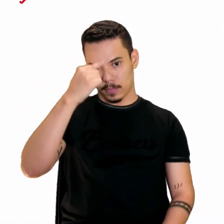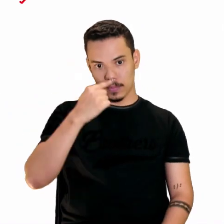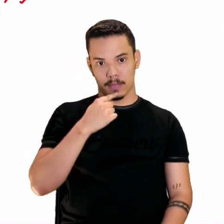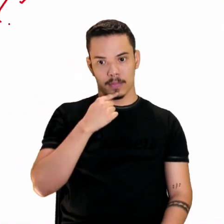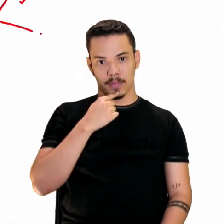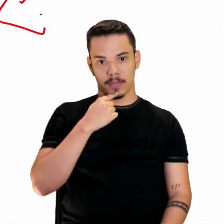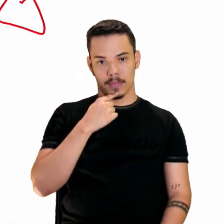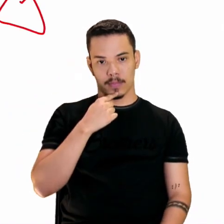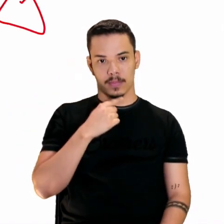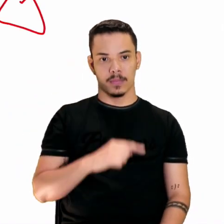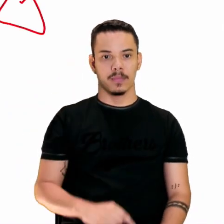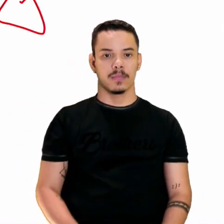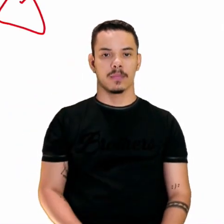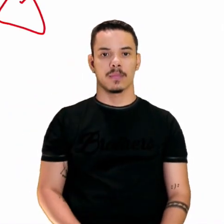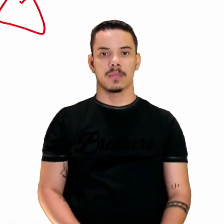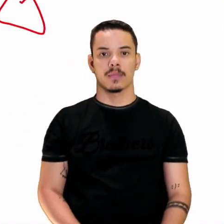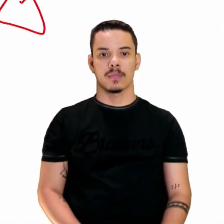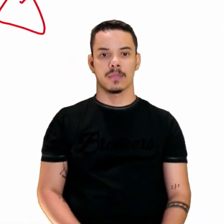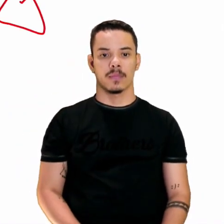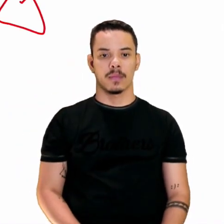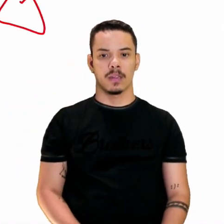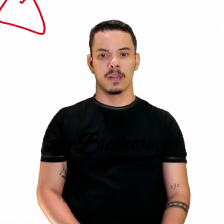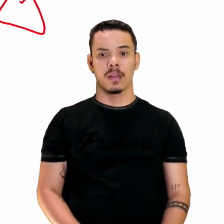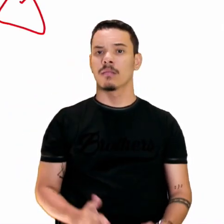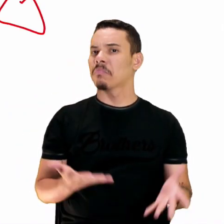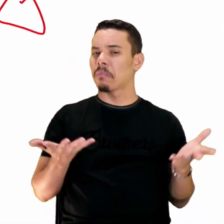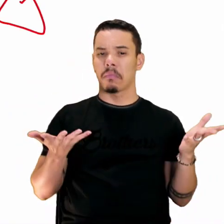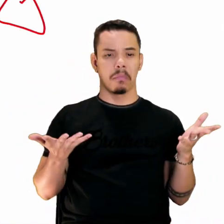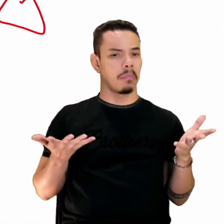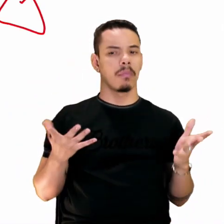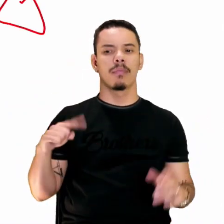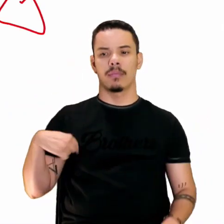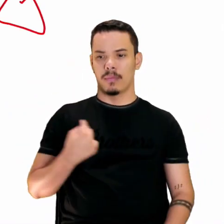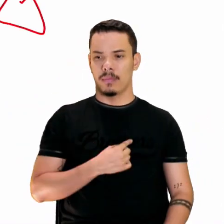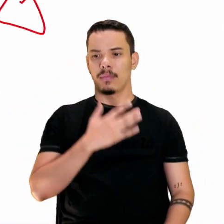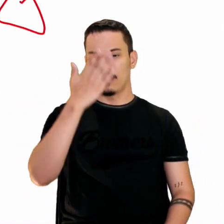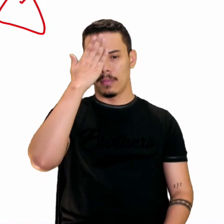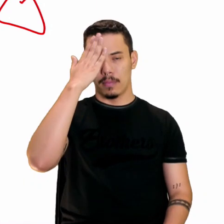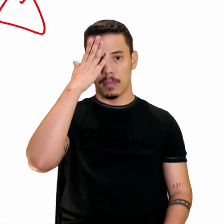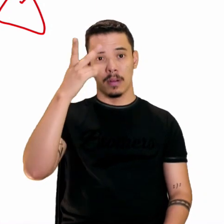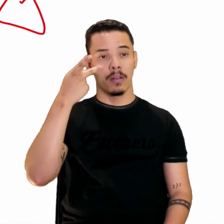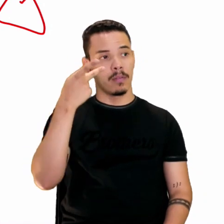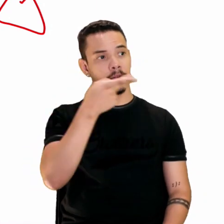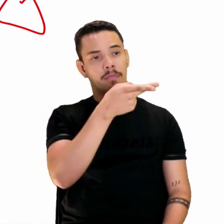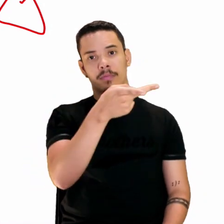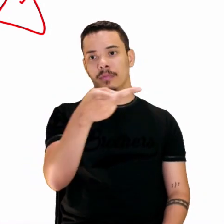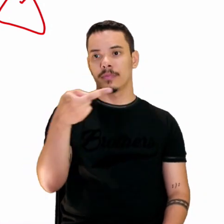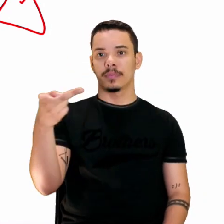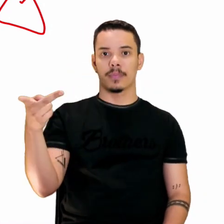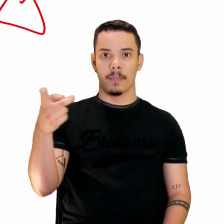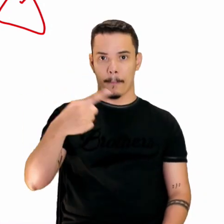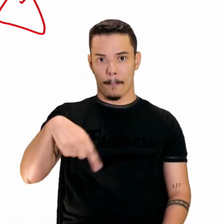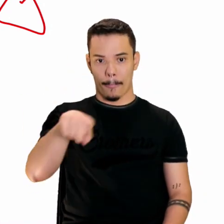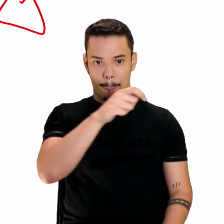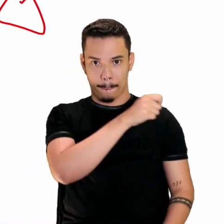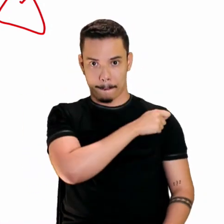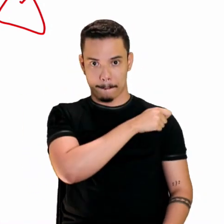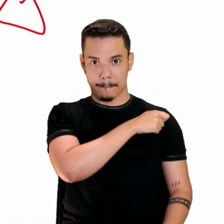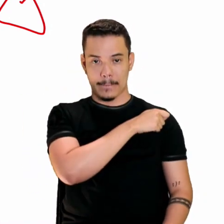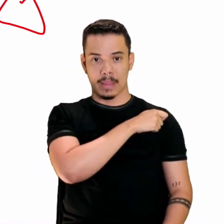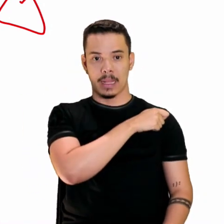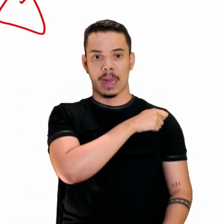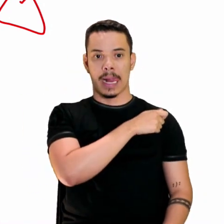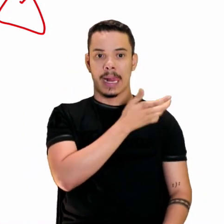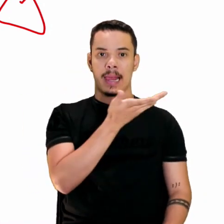leitura, ok? Geralmente, a gente passeia quando nós estamos visitando aí os nossos estudantes, né?